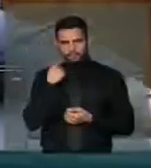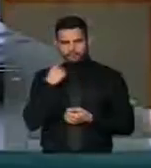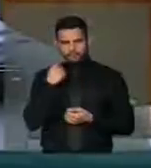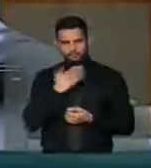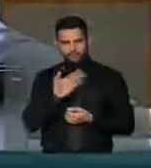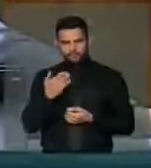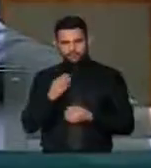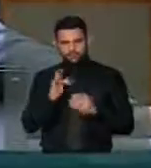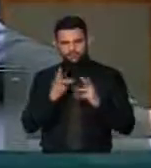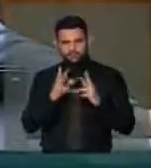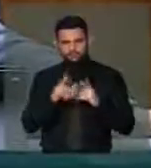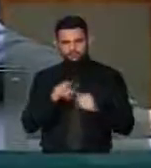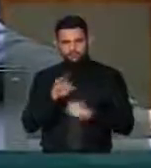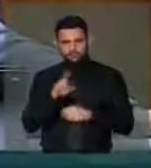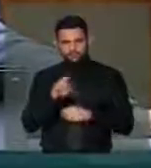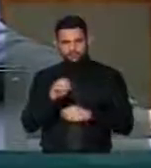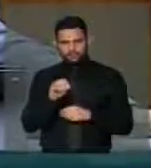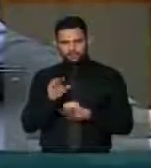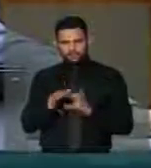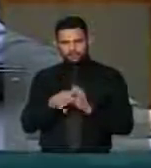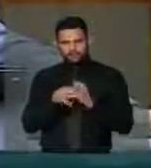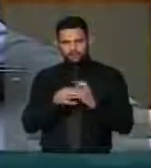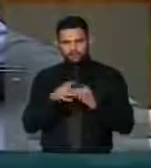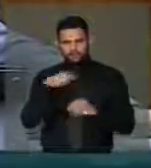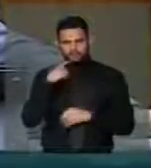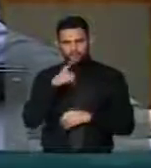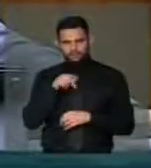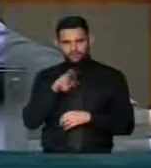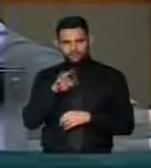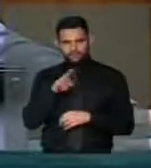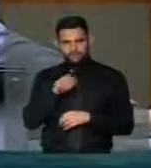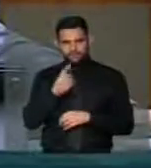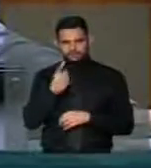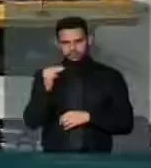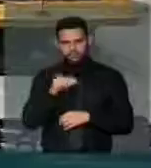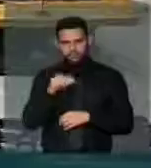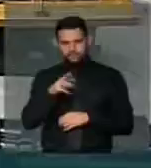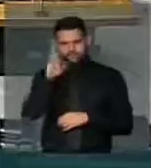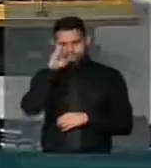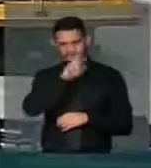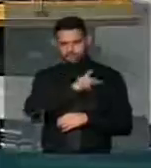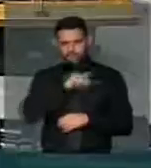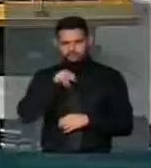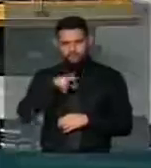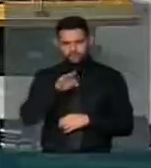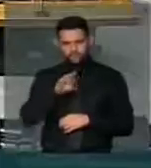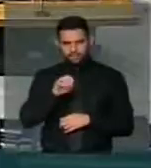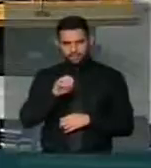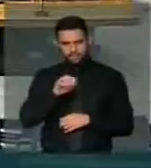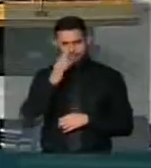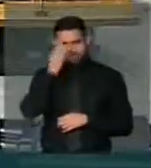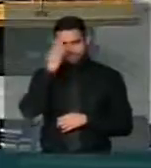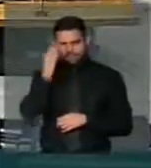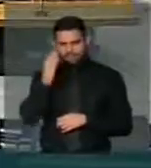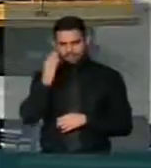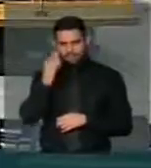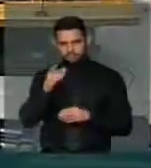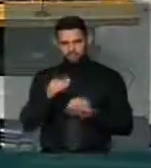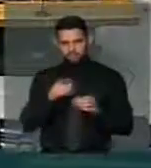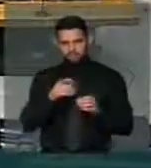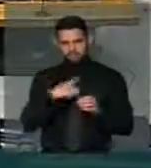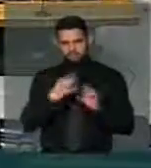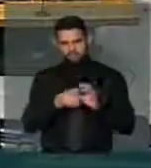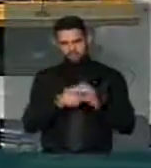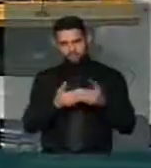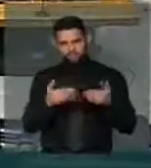Tudo em casa. Em permuta com esse deputado, deputado Paulo Foleto, um minuto. Presidente Manato, agradecido pela permuta.